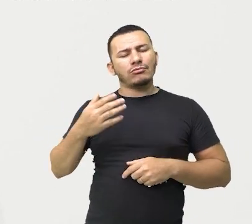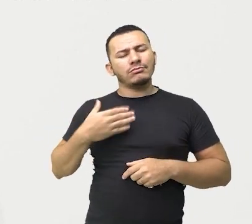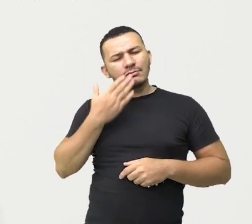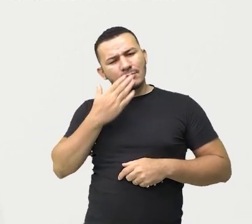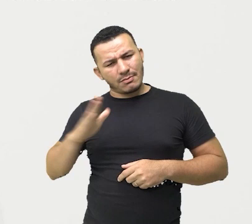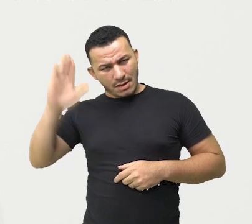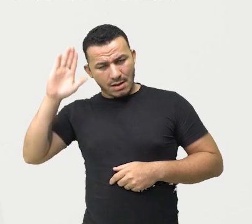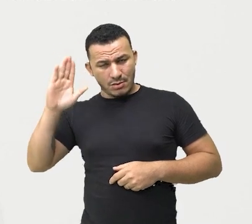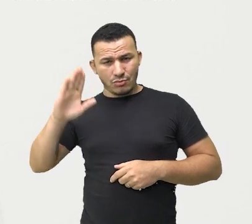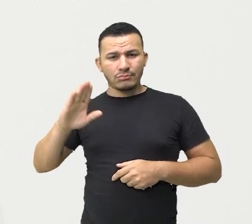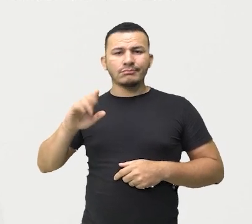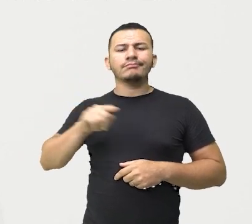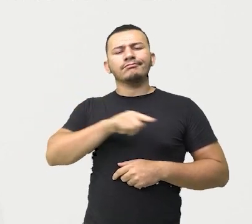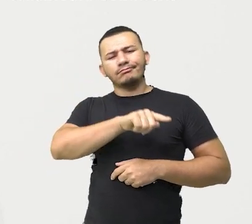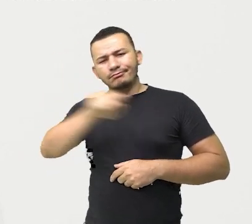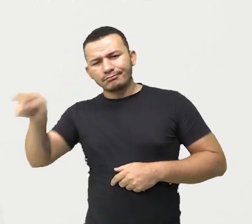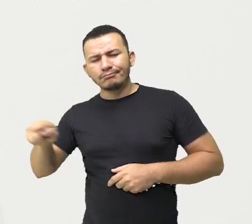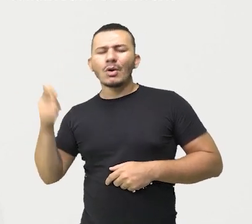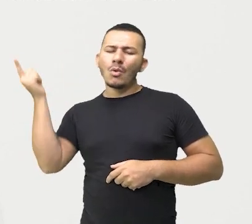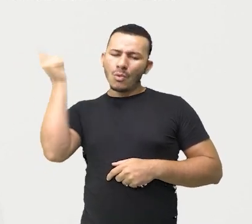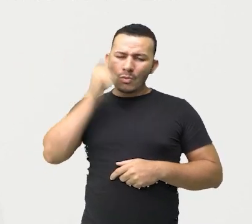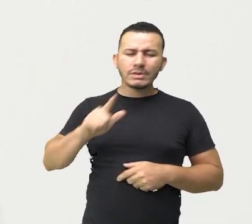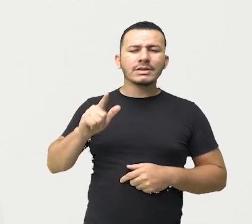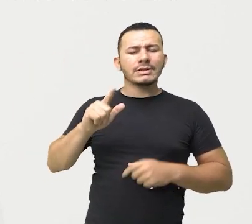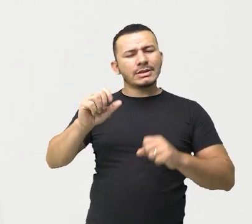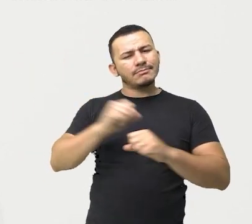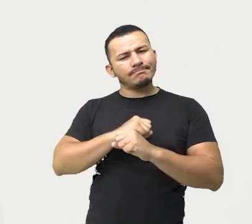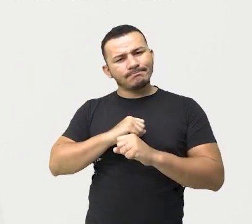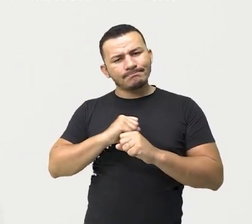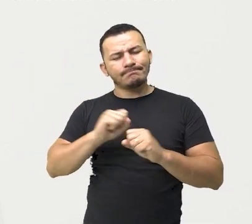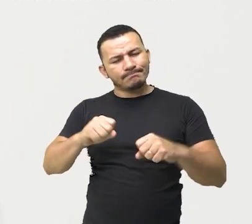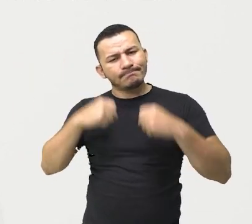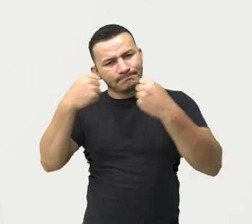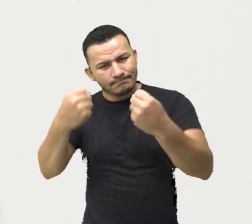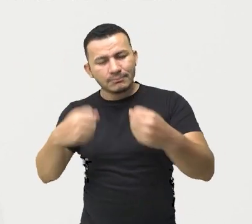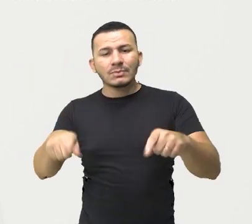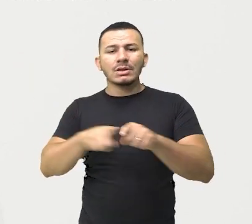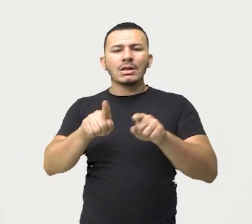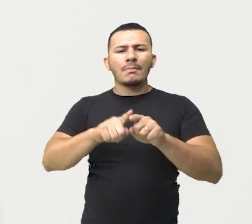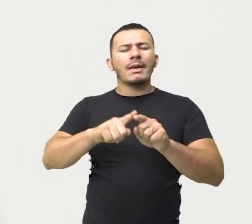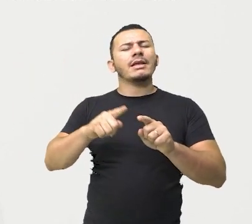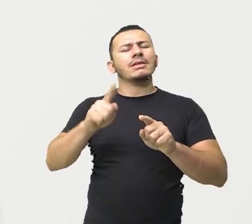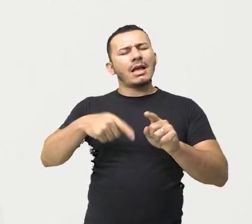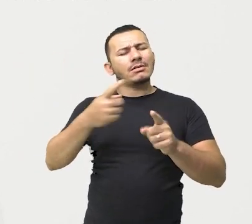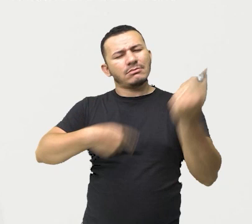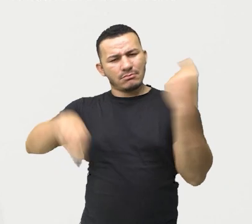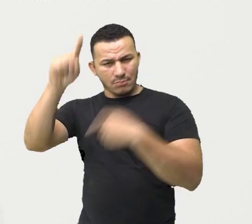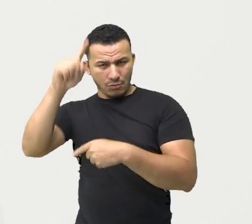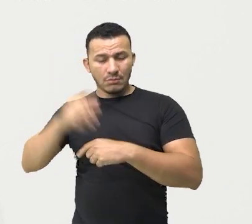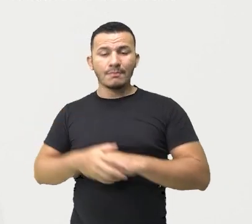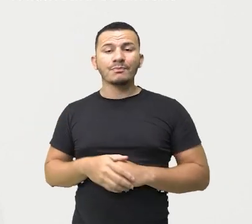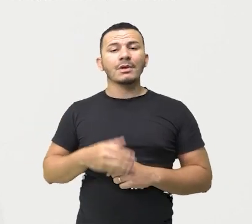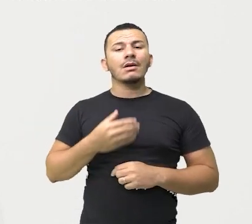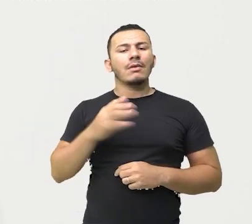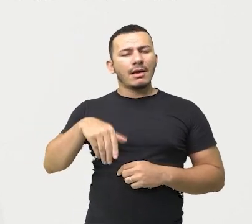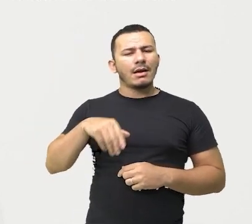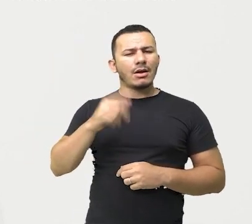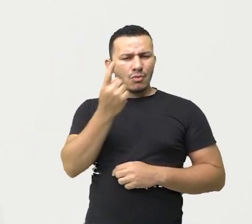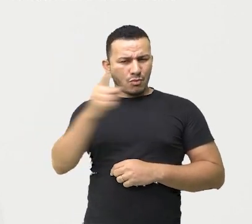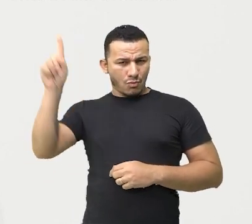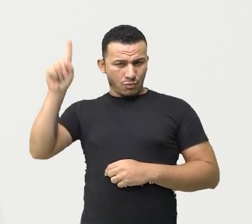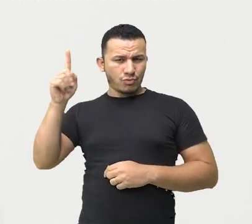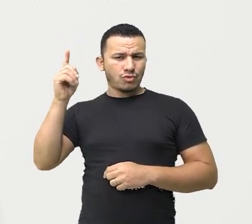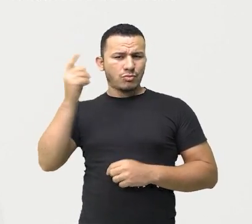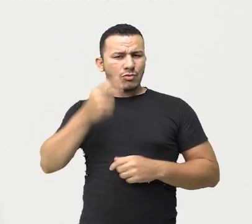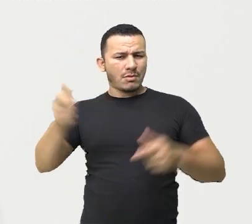Então, as palavras do último imperador do